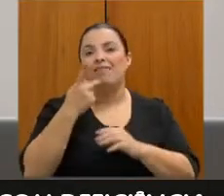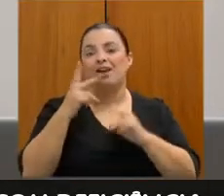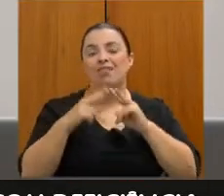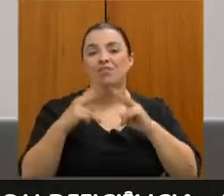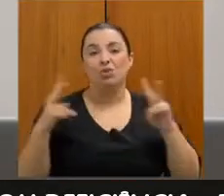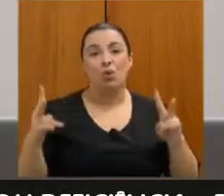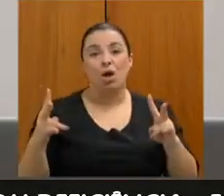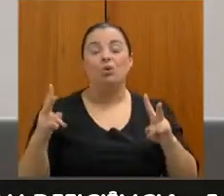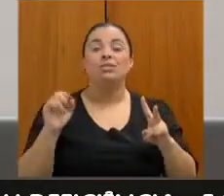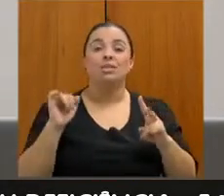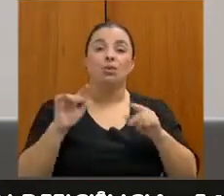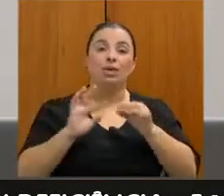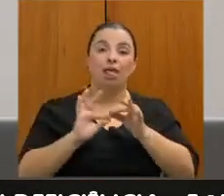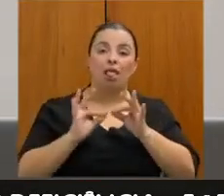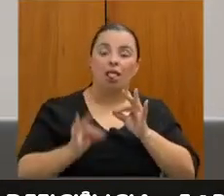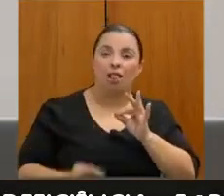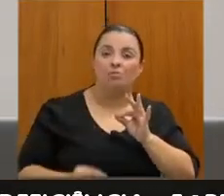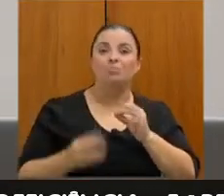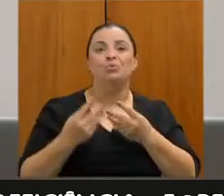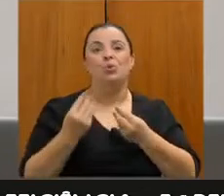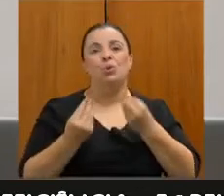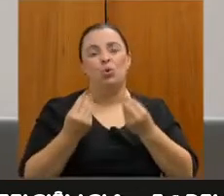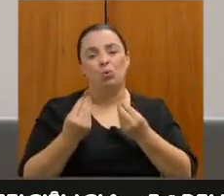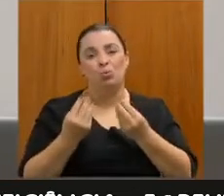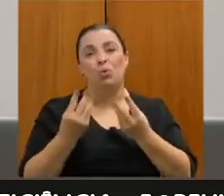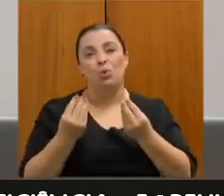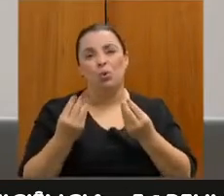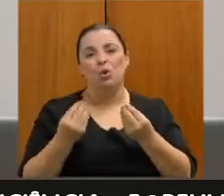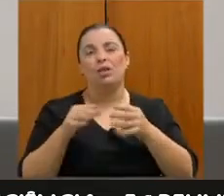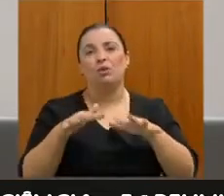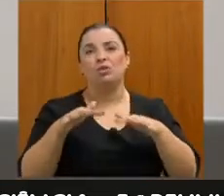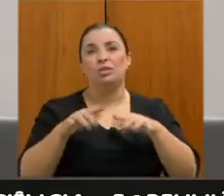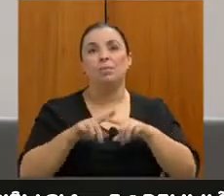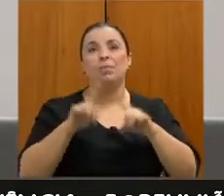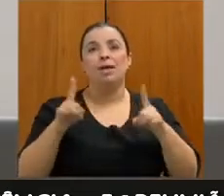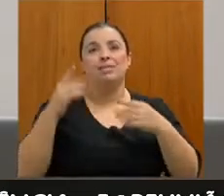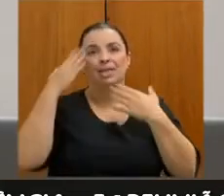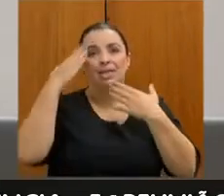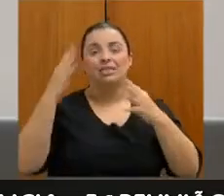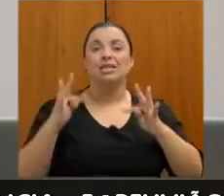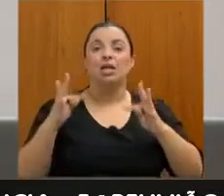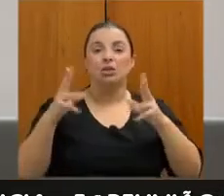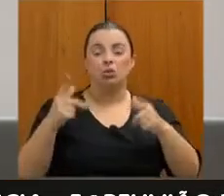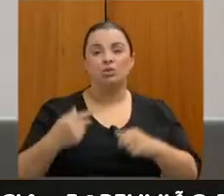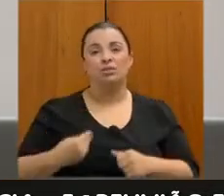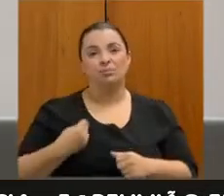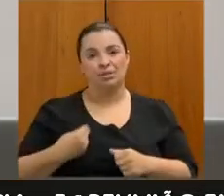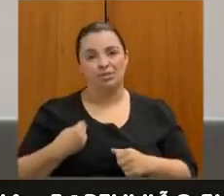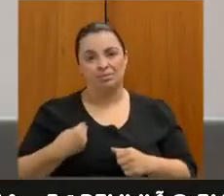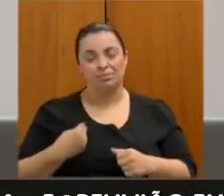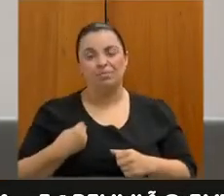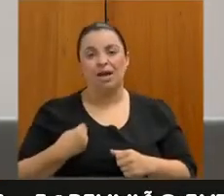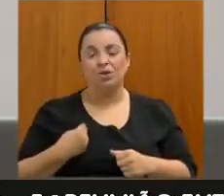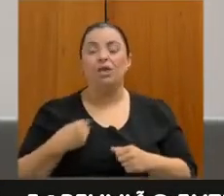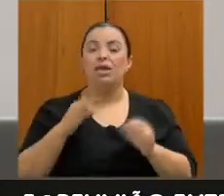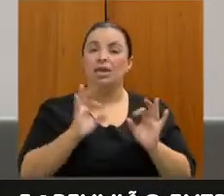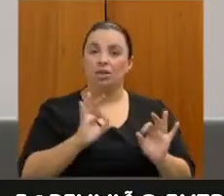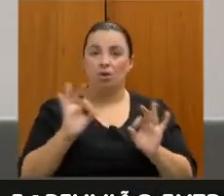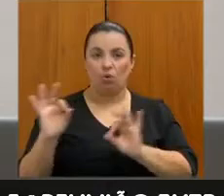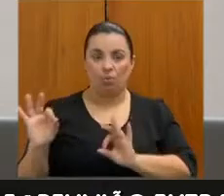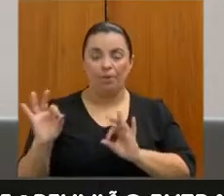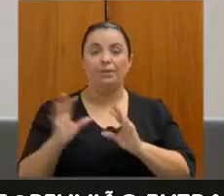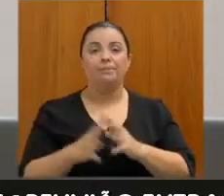estenderia muito essa audiência, mas eu agradeço imensamente todos que participaram e estão participando, acompanhando.